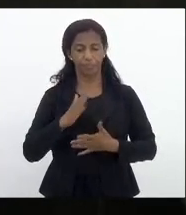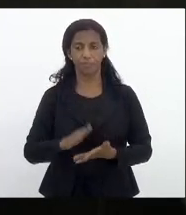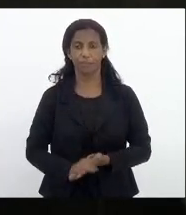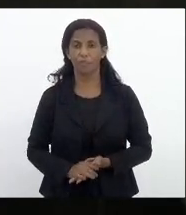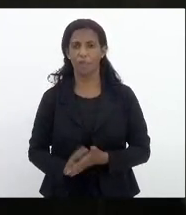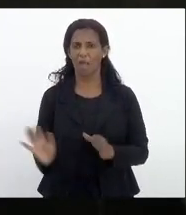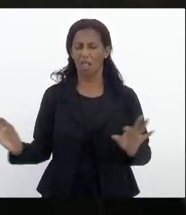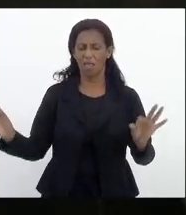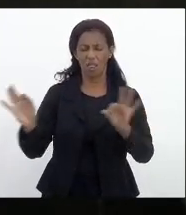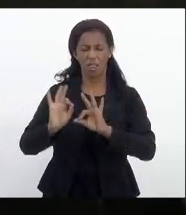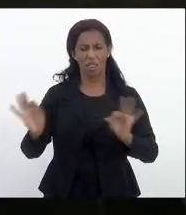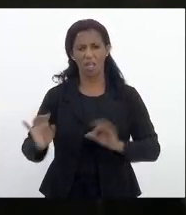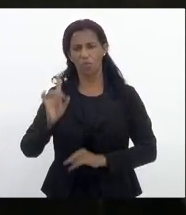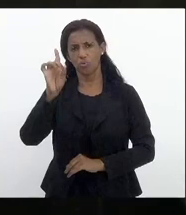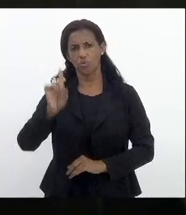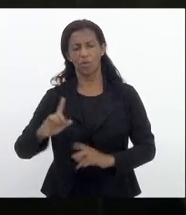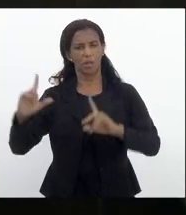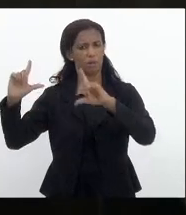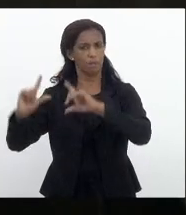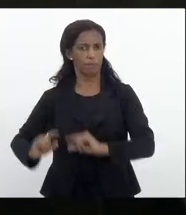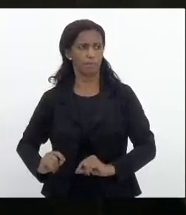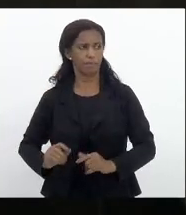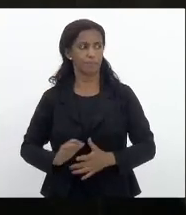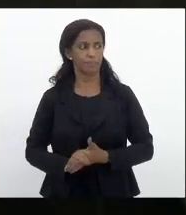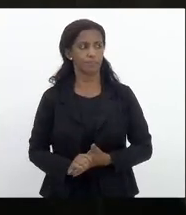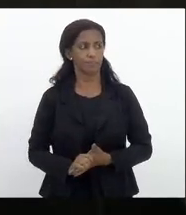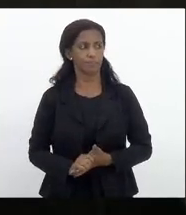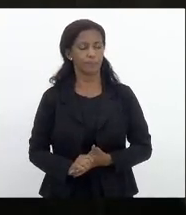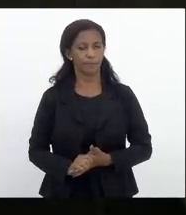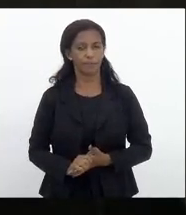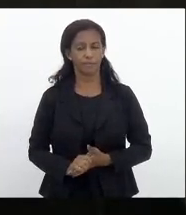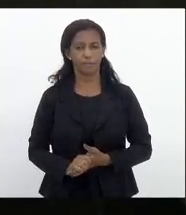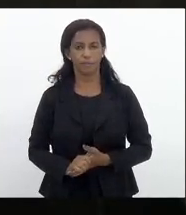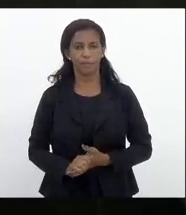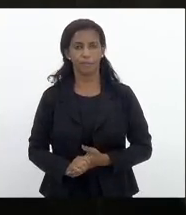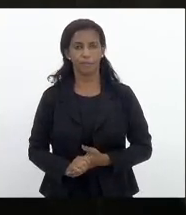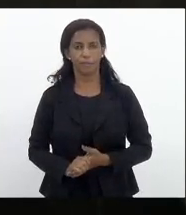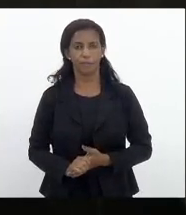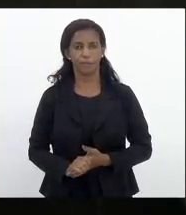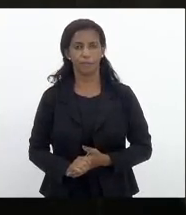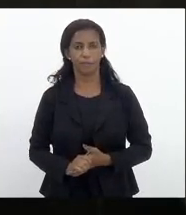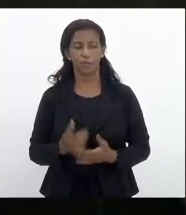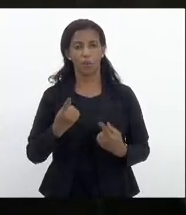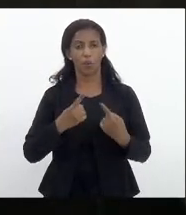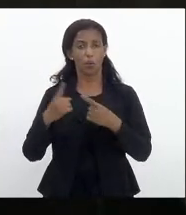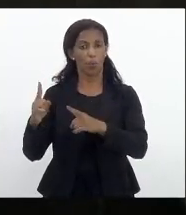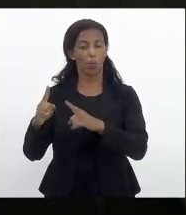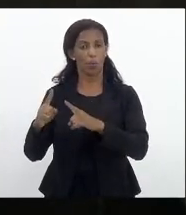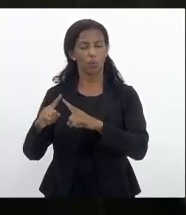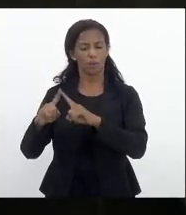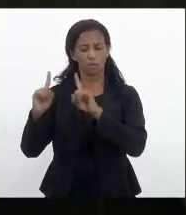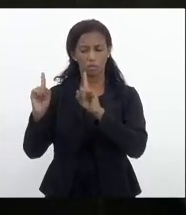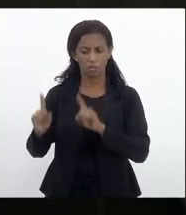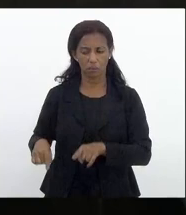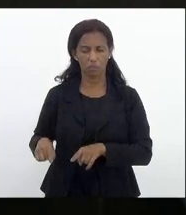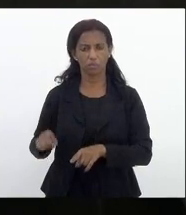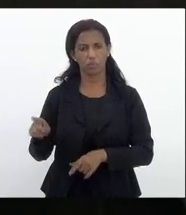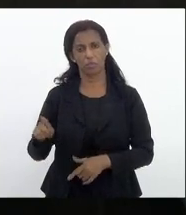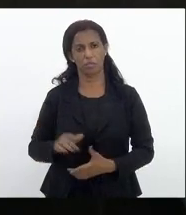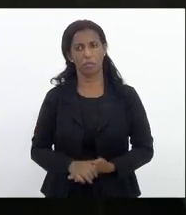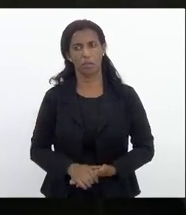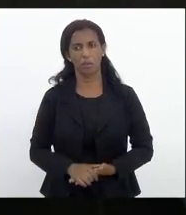nenhum direito a menos nenhum direito a menos contra os servidores e as servidoras nosso mandato